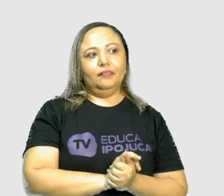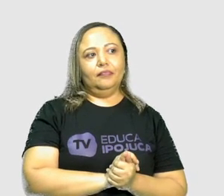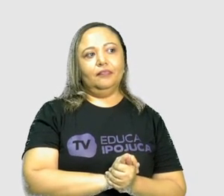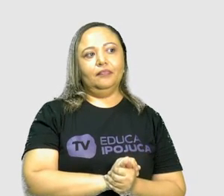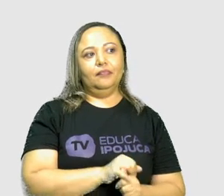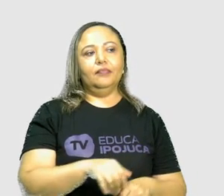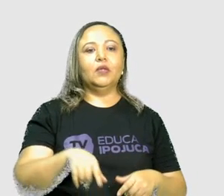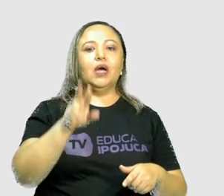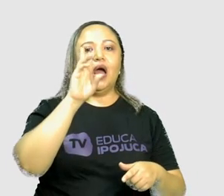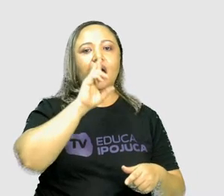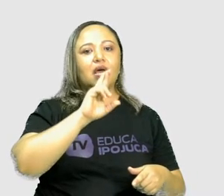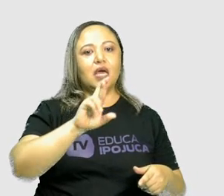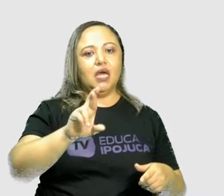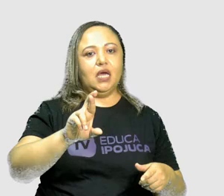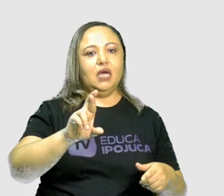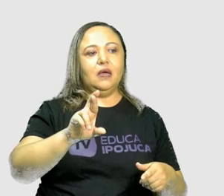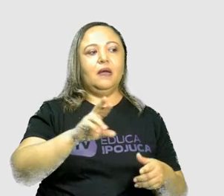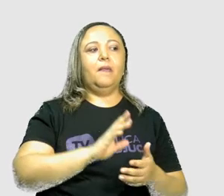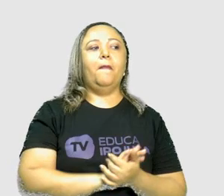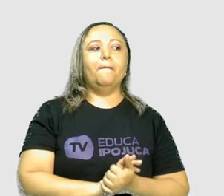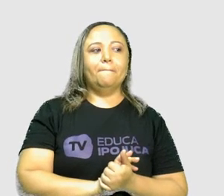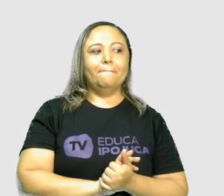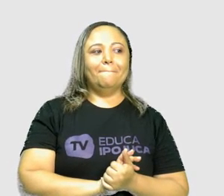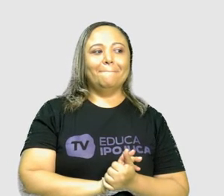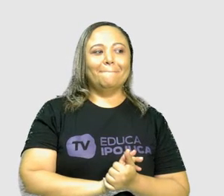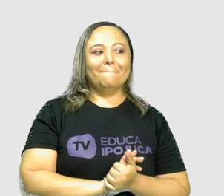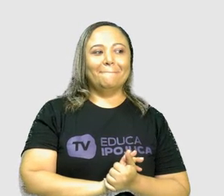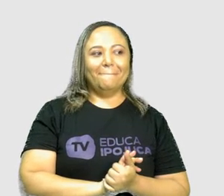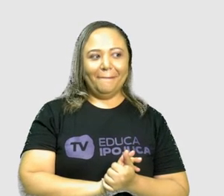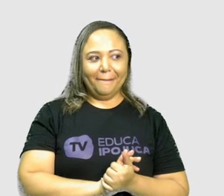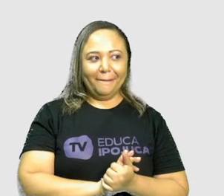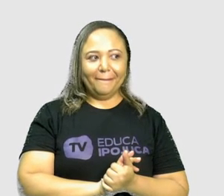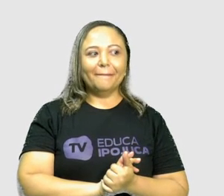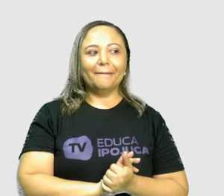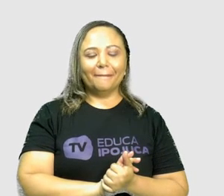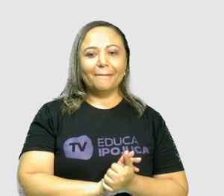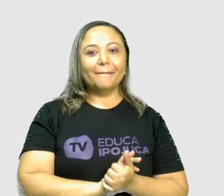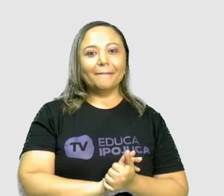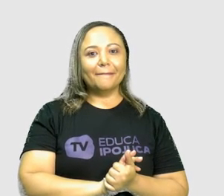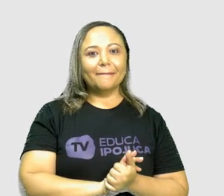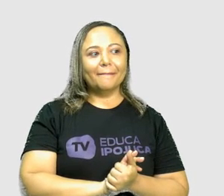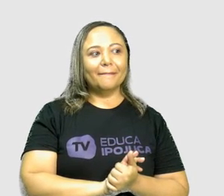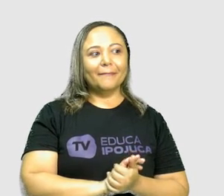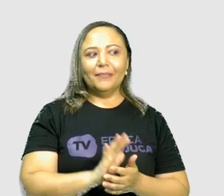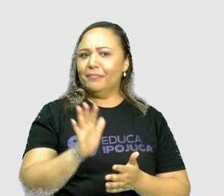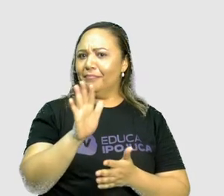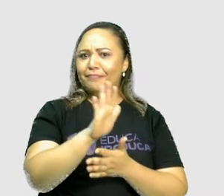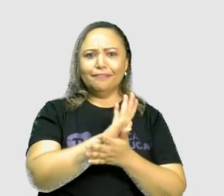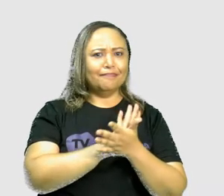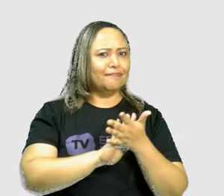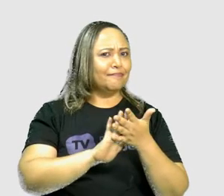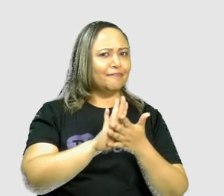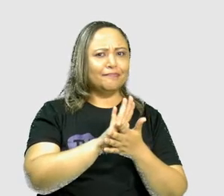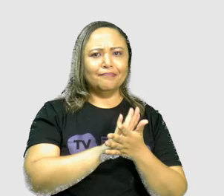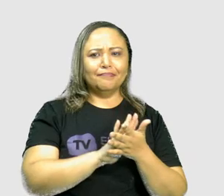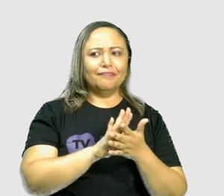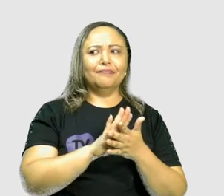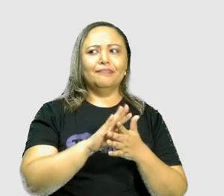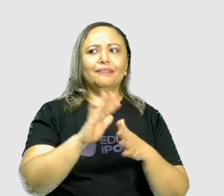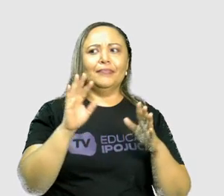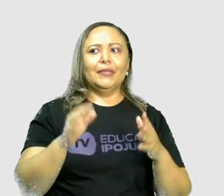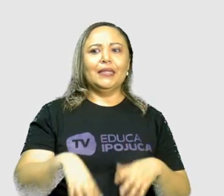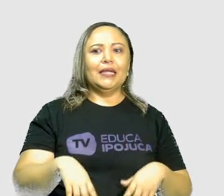A resposta é nenhum. Todos eles são